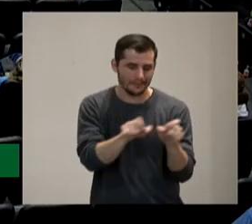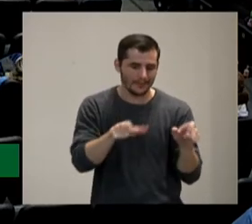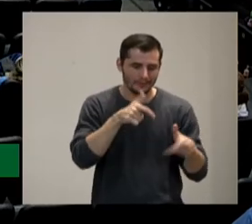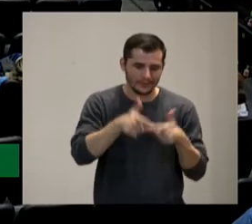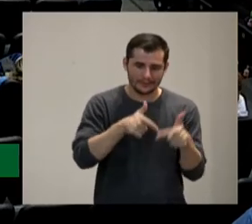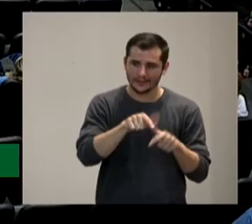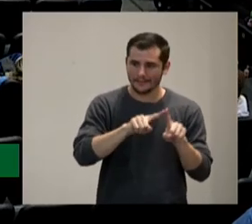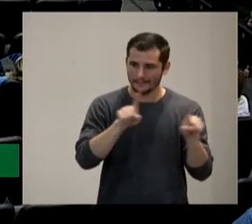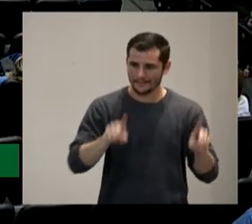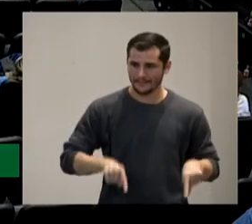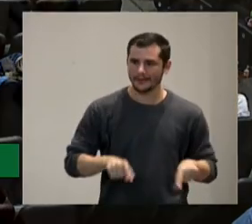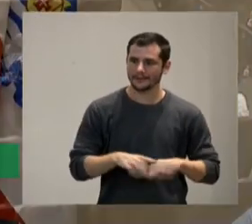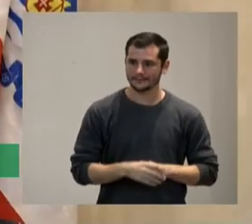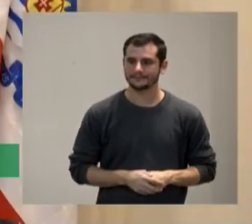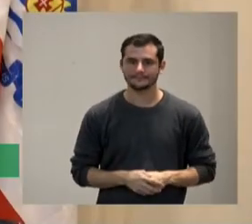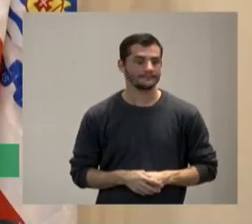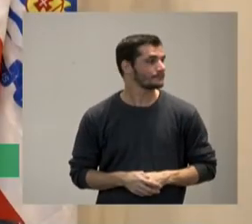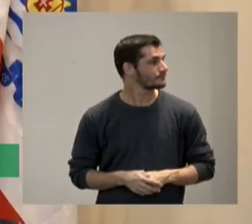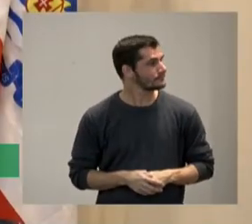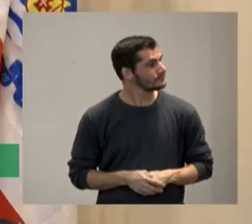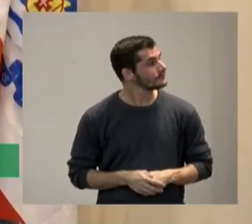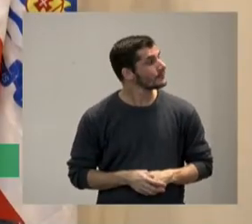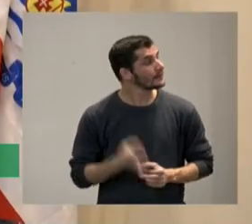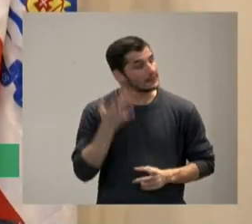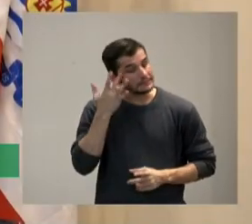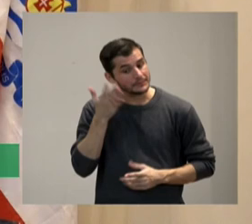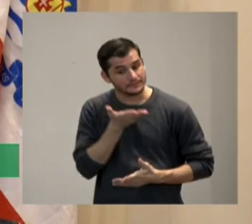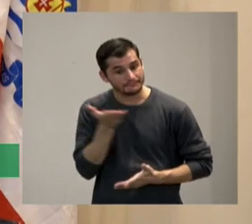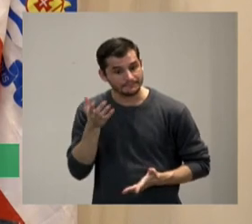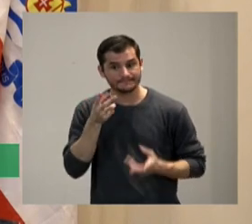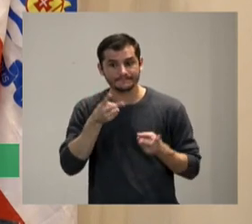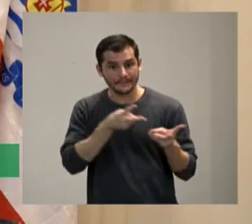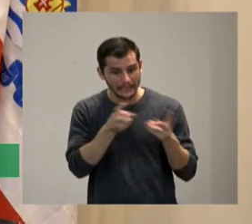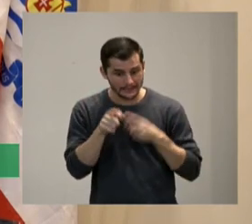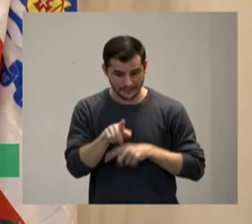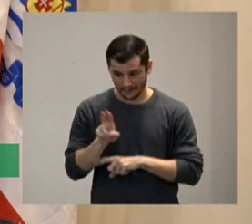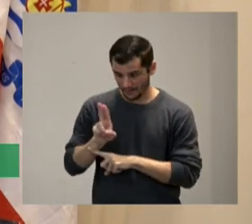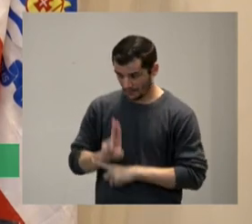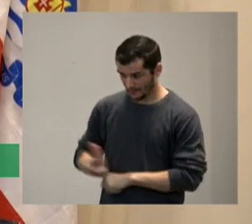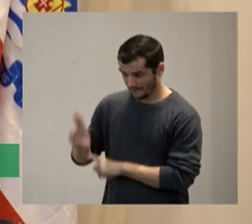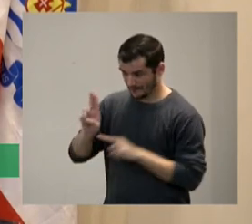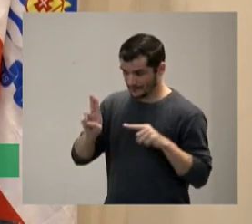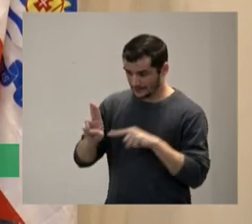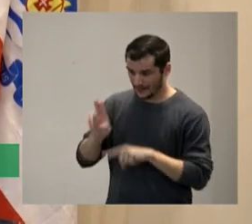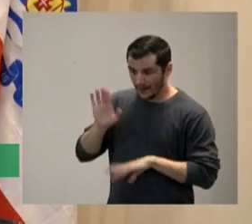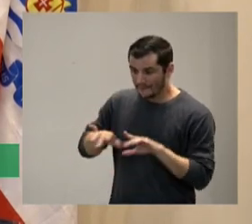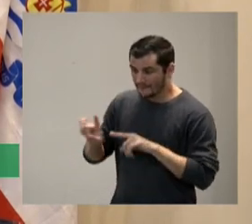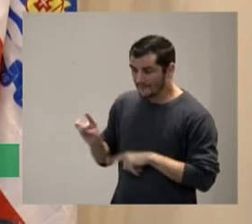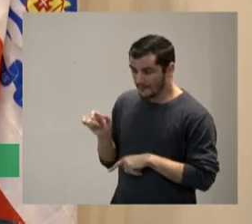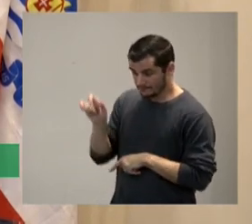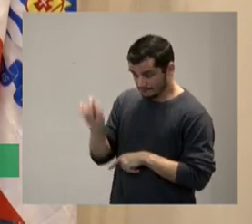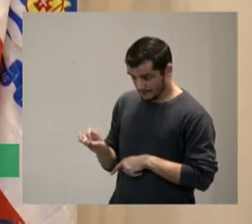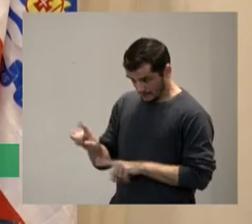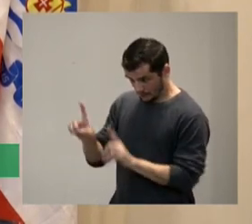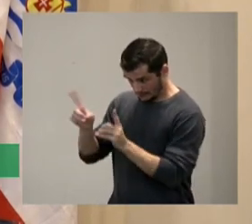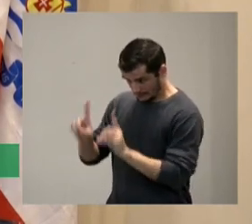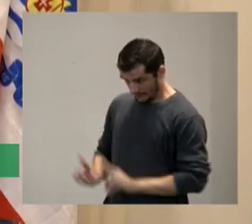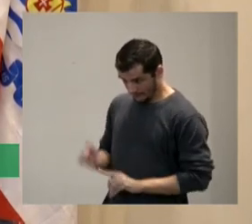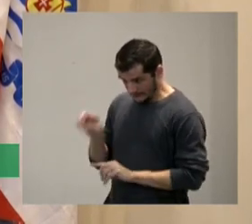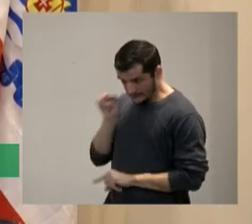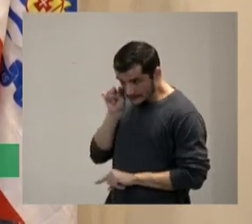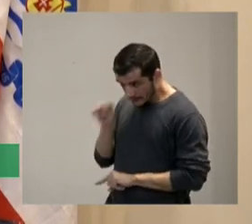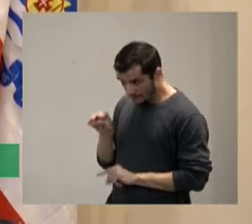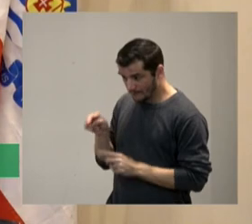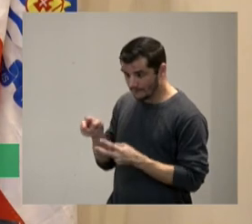nas escolas nas universidades se a pessoa tem uma uma deficiência visível ela é